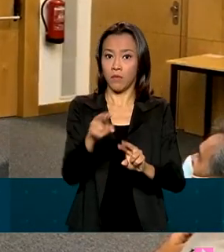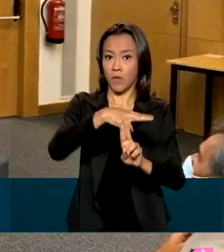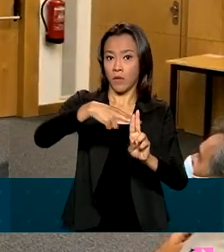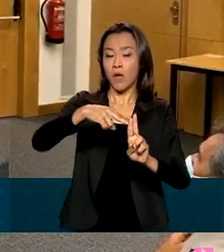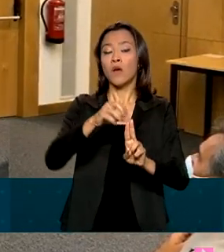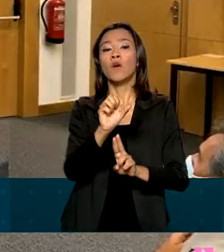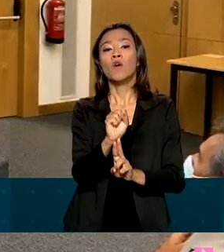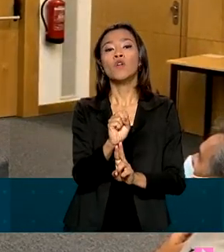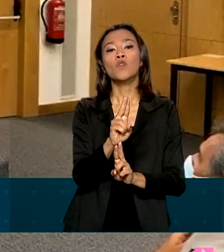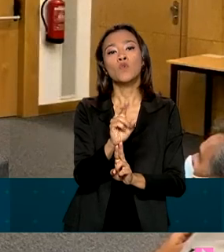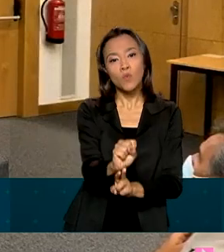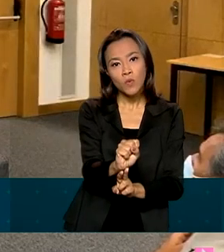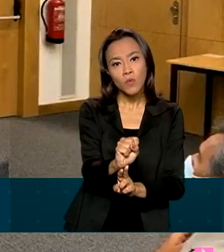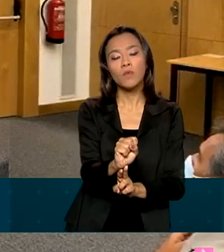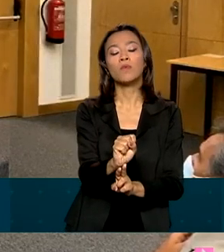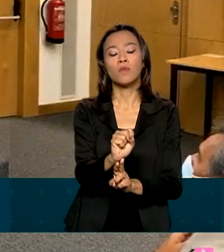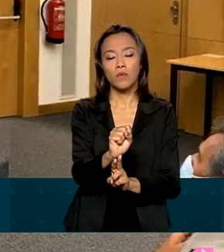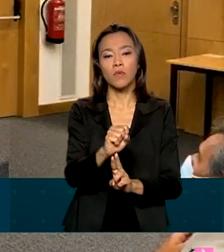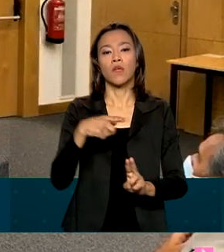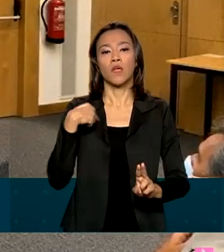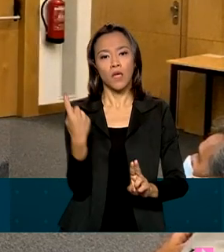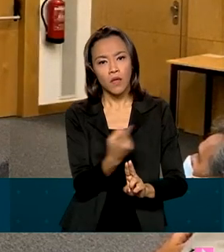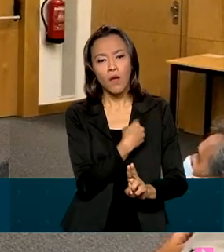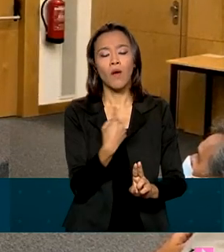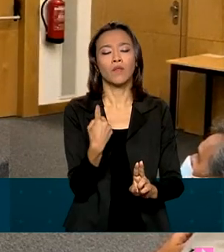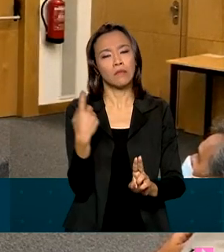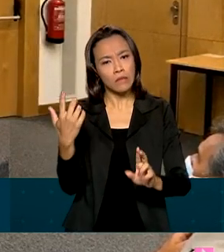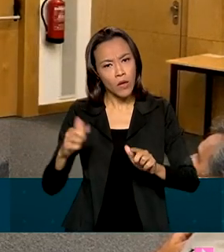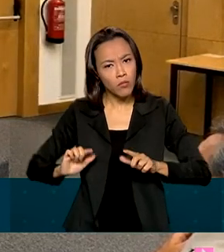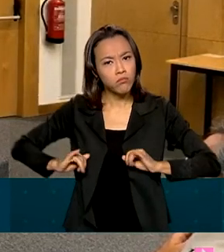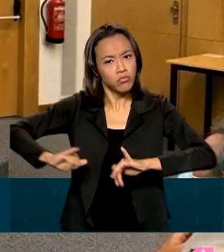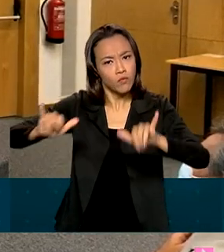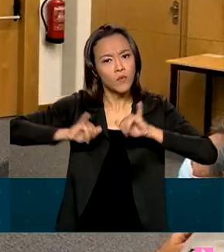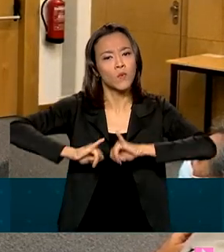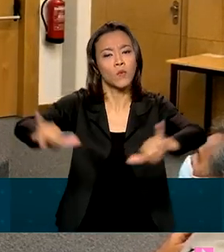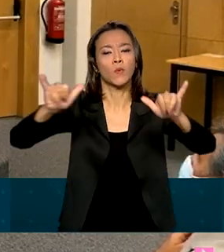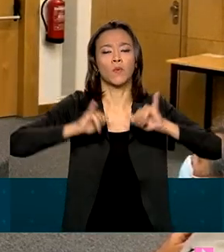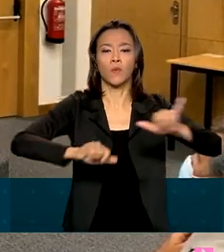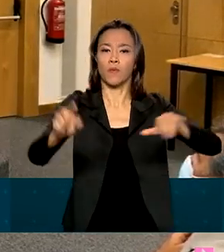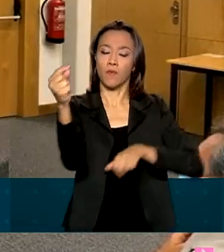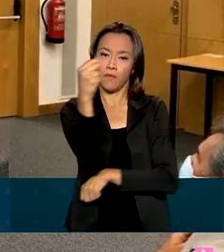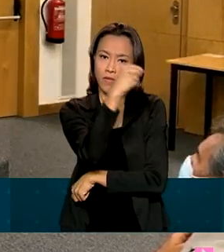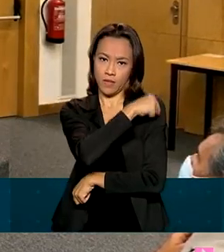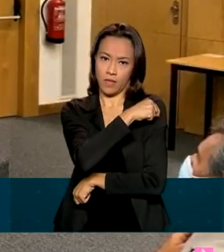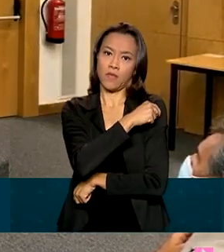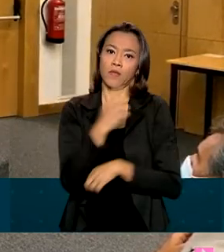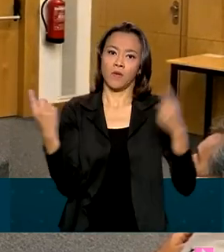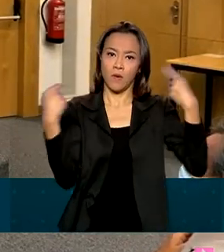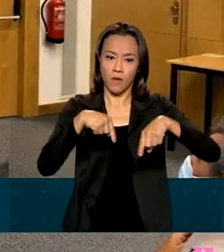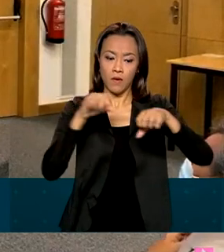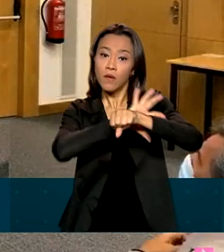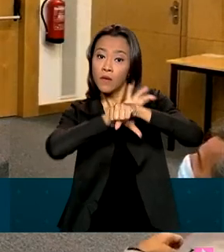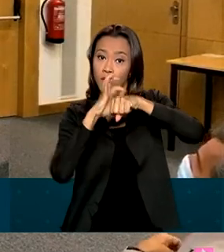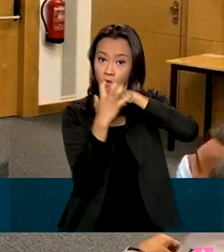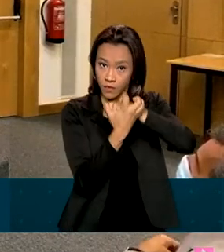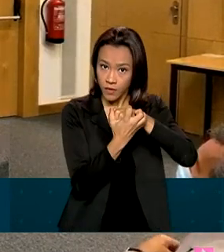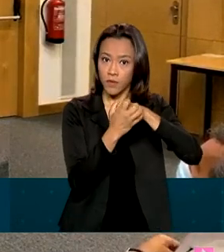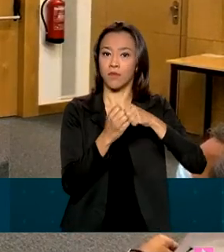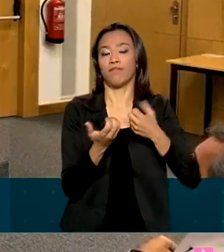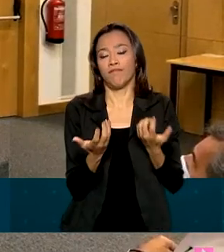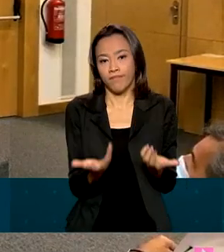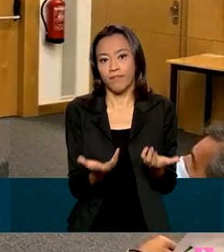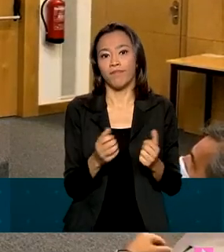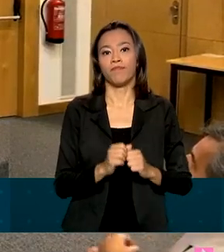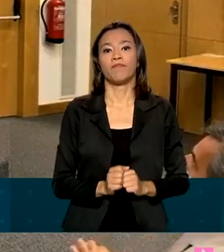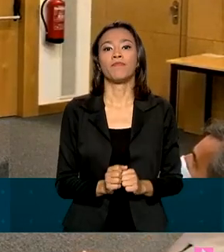principal política a nossa campanha de vacinação contra a Covid-19. Então,